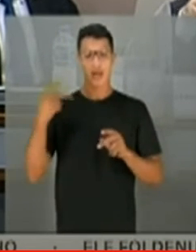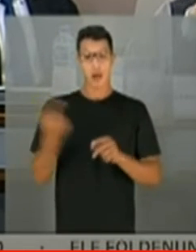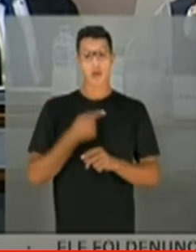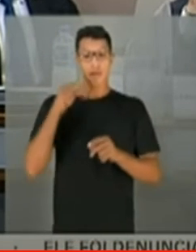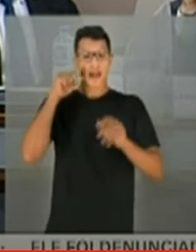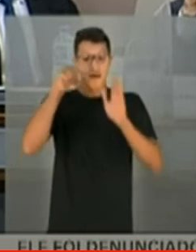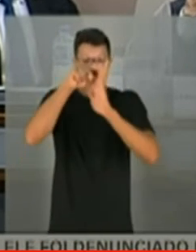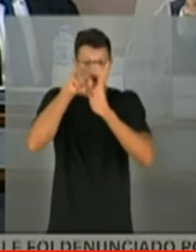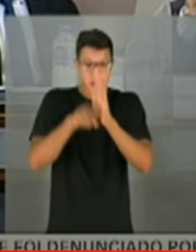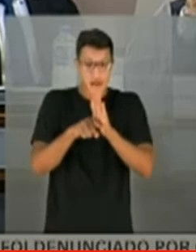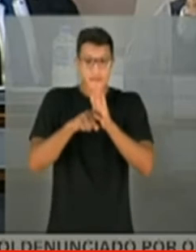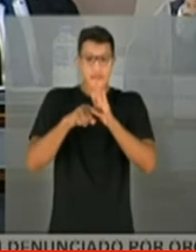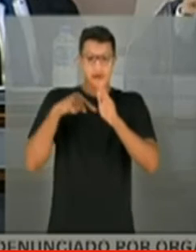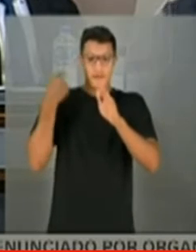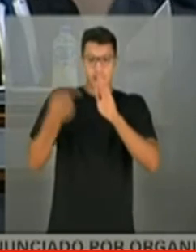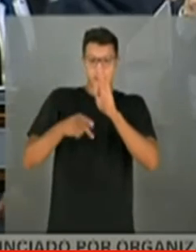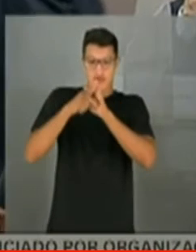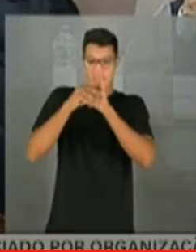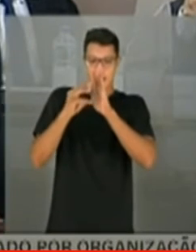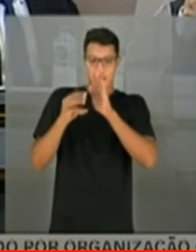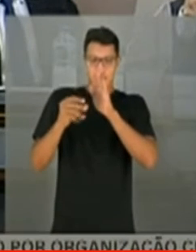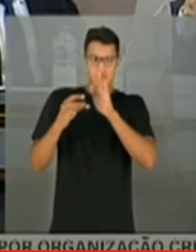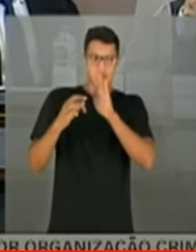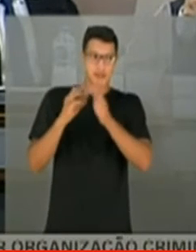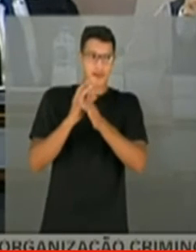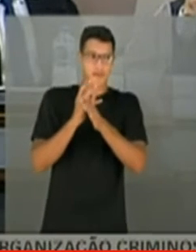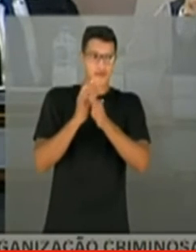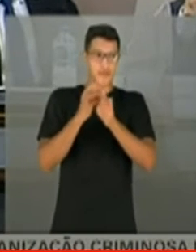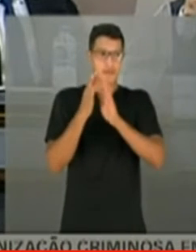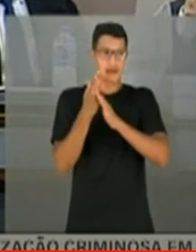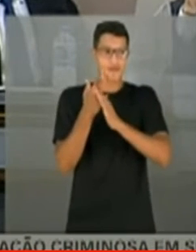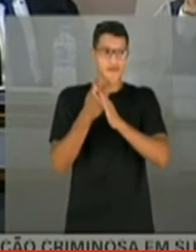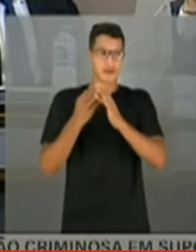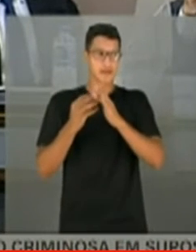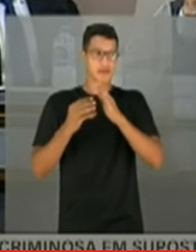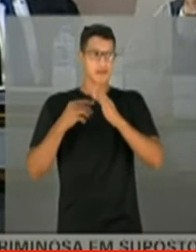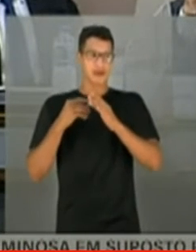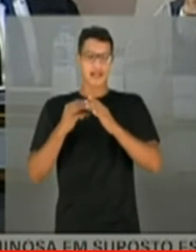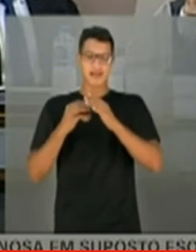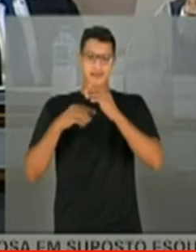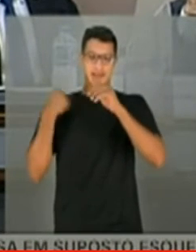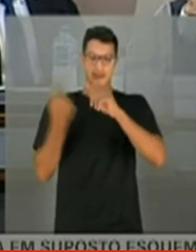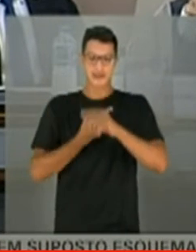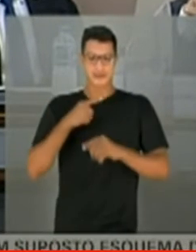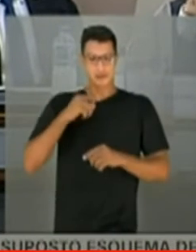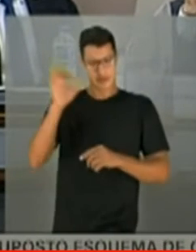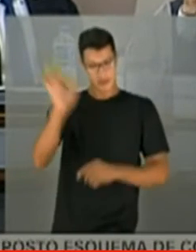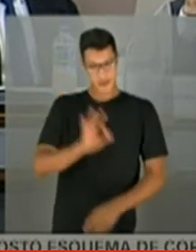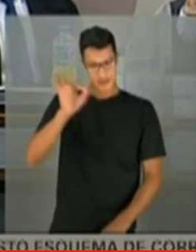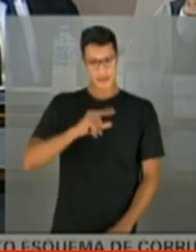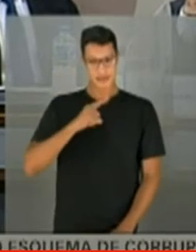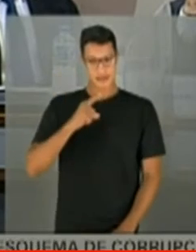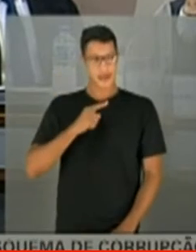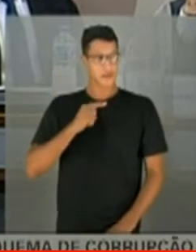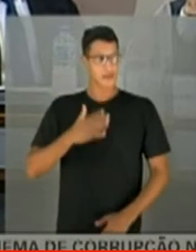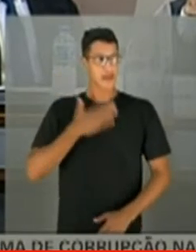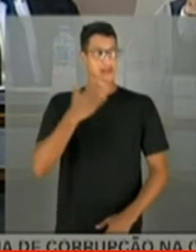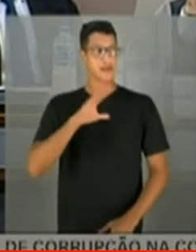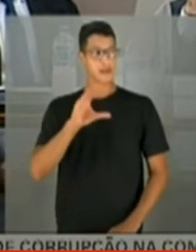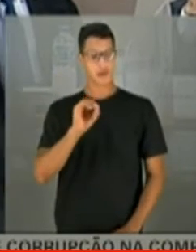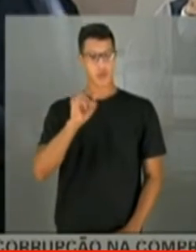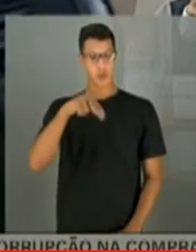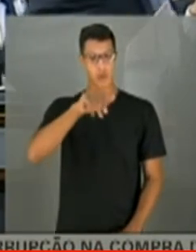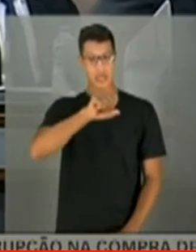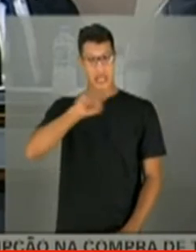verificar toda a operação financeira e prestação de contas de estados e municípios. Isso estava acontecendo, houve até uma reação do Conais e